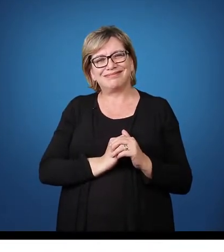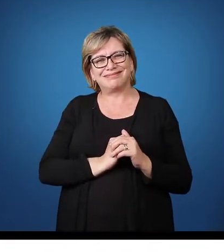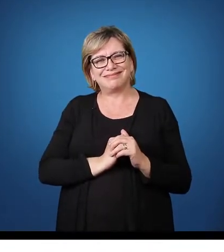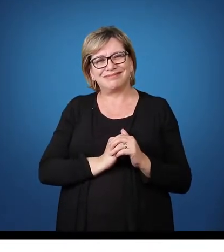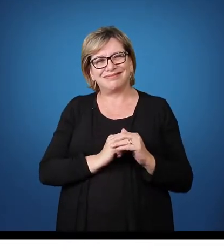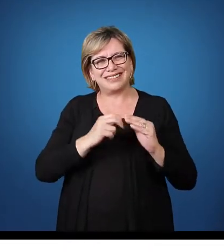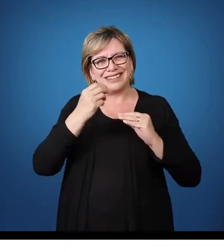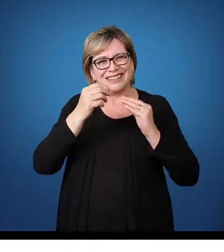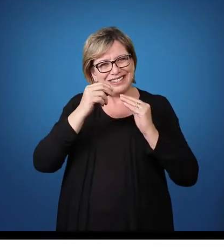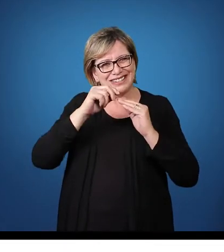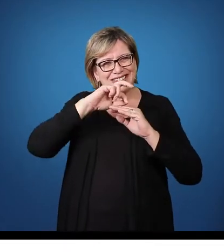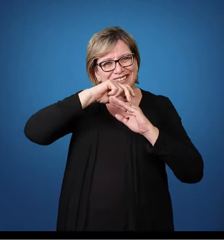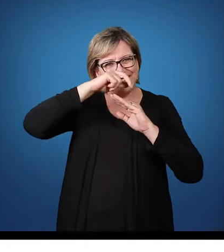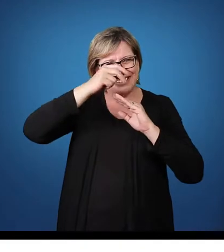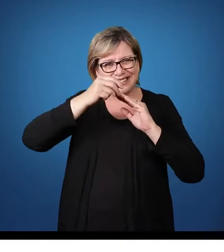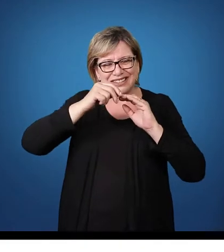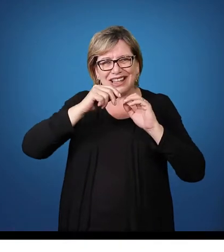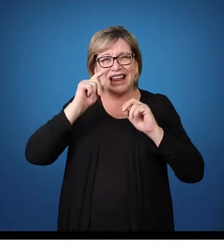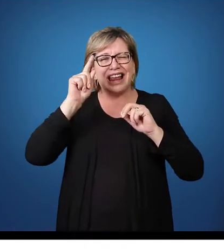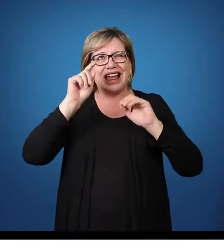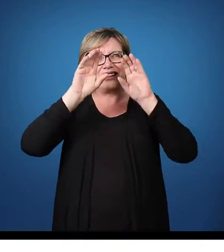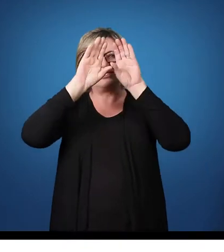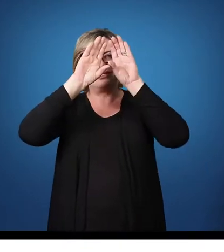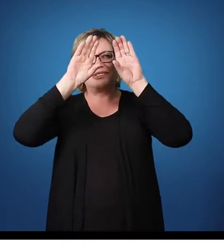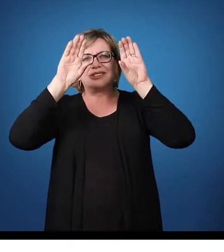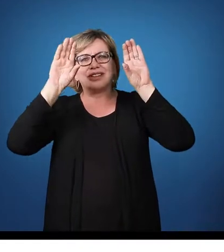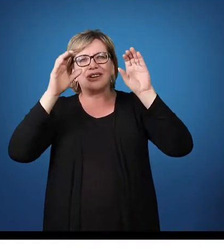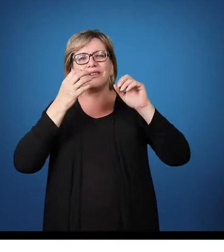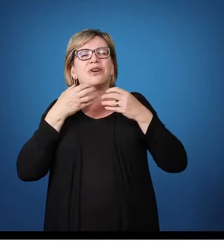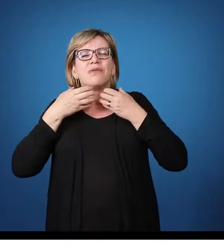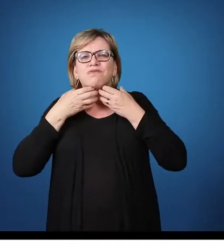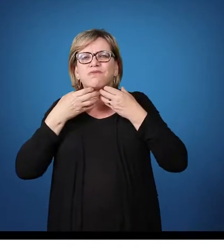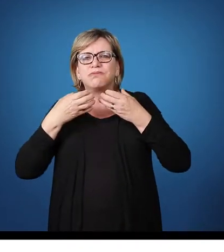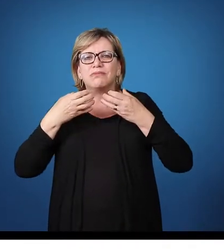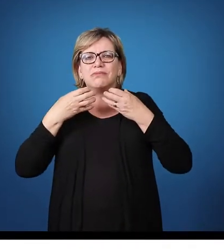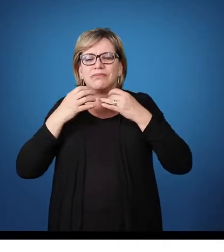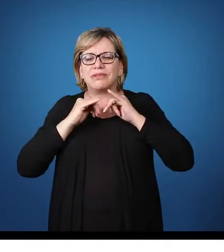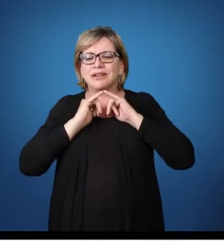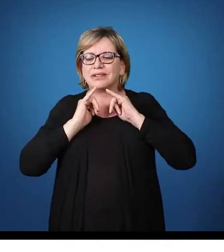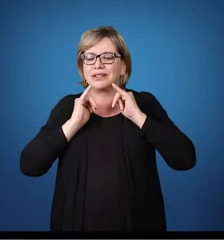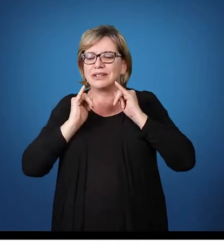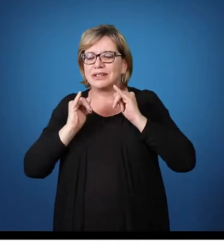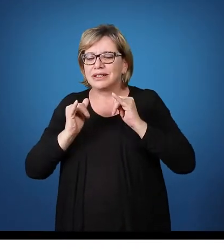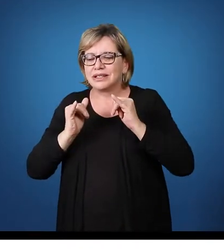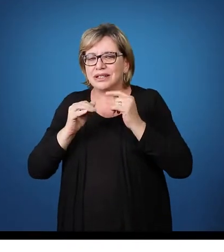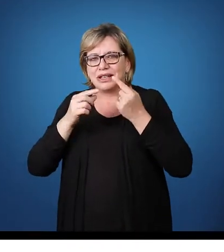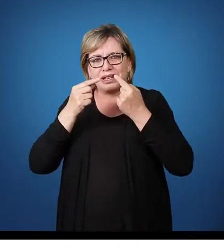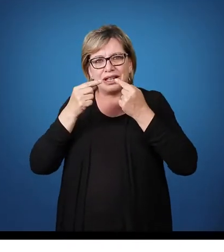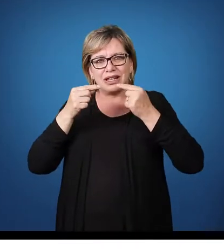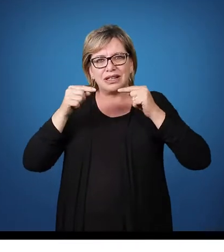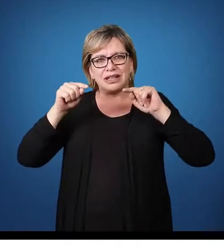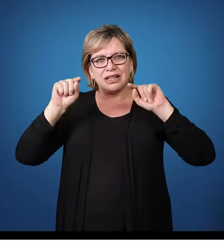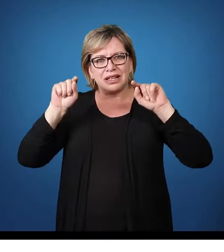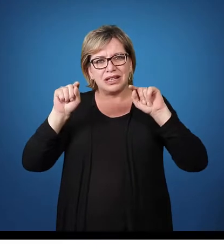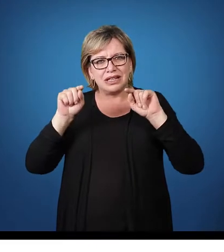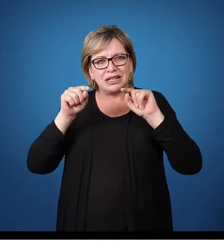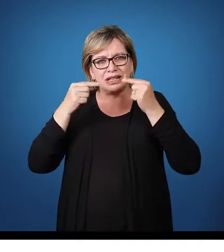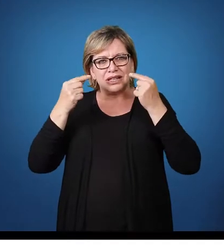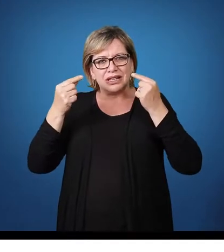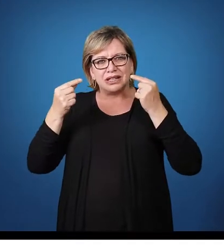Lado alto no céu, as pombas falaram, A música que sobe